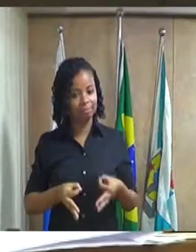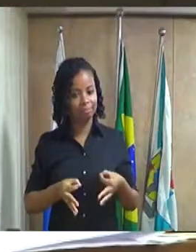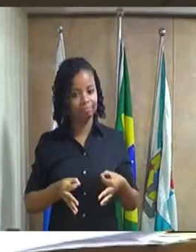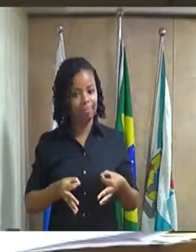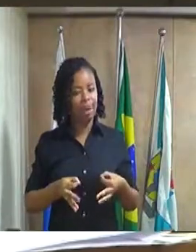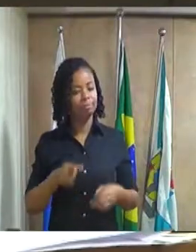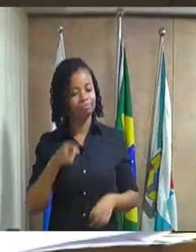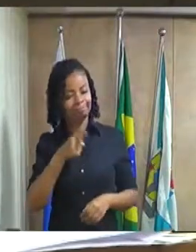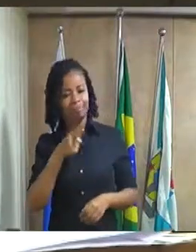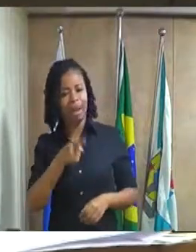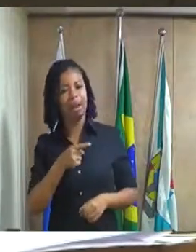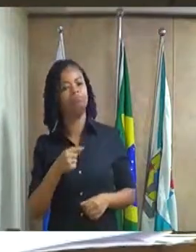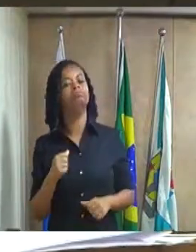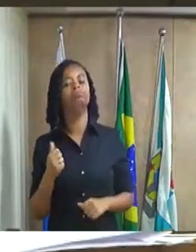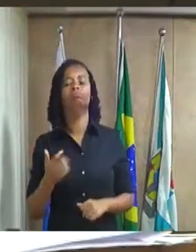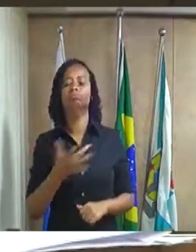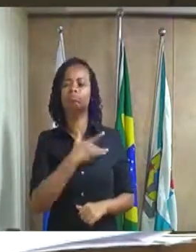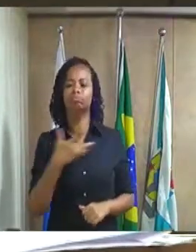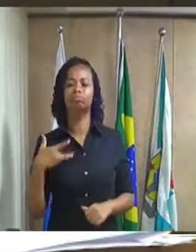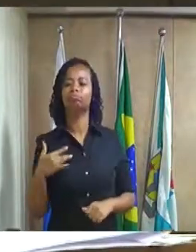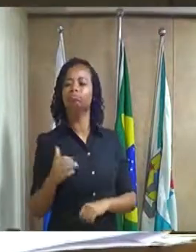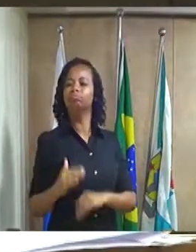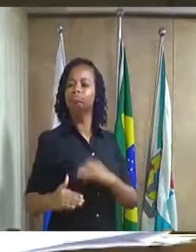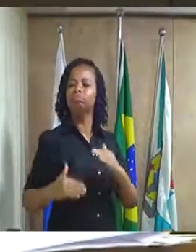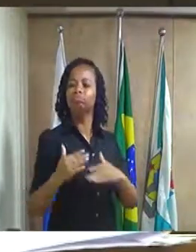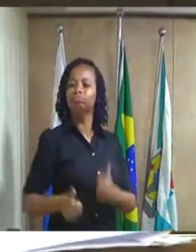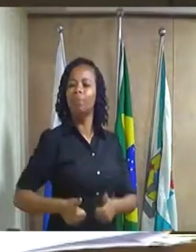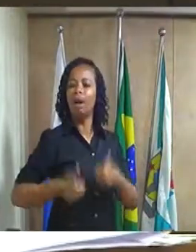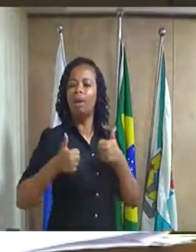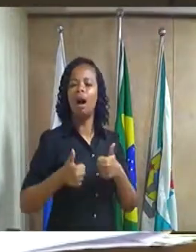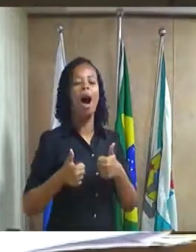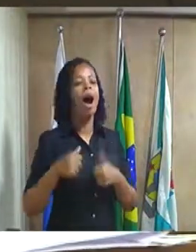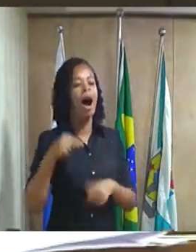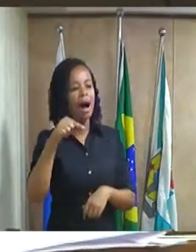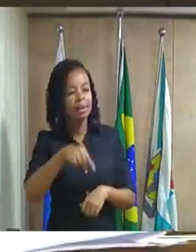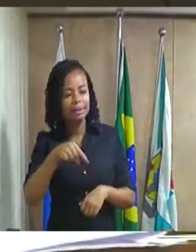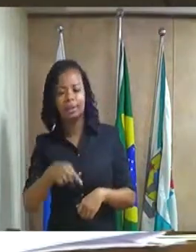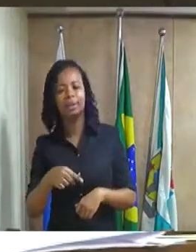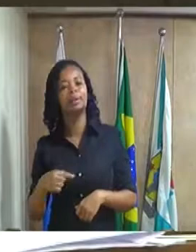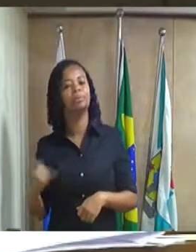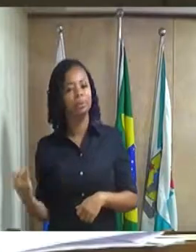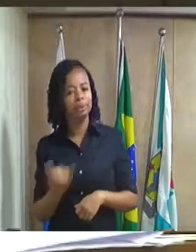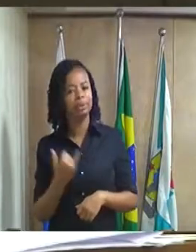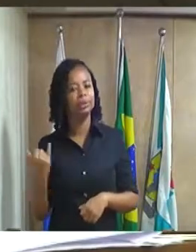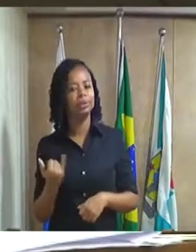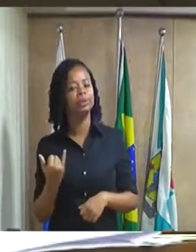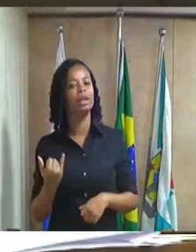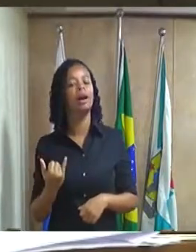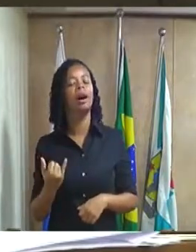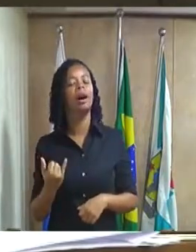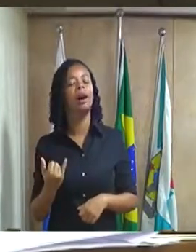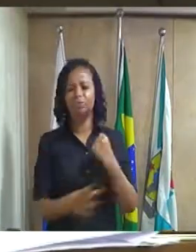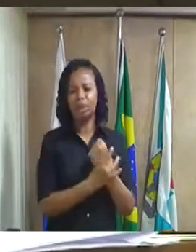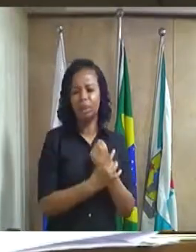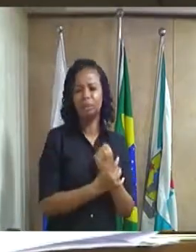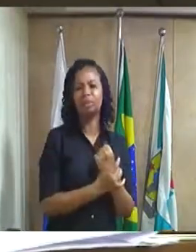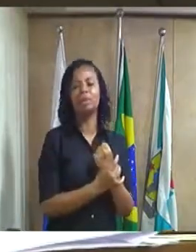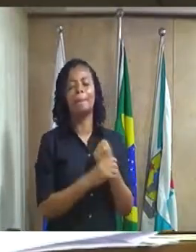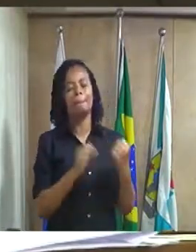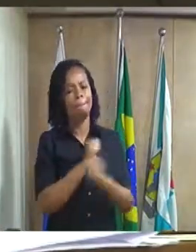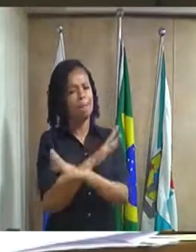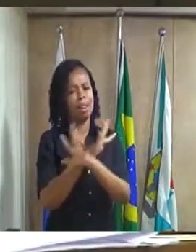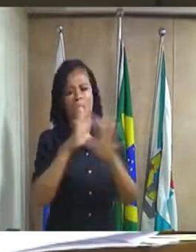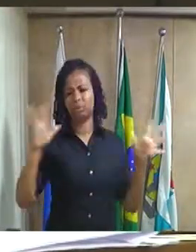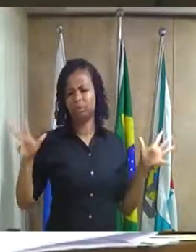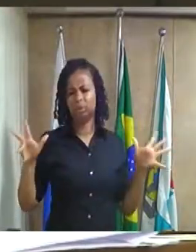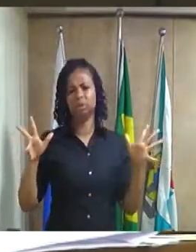você está se estabelecendo muito bem e faz muita falta essa casa com a sua segurança, seu brilhantismo